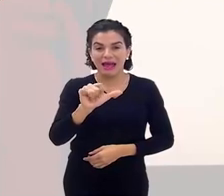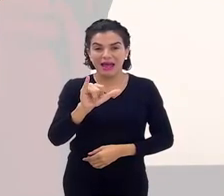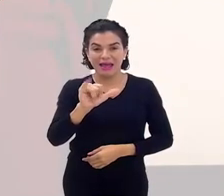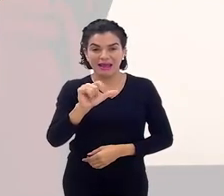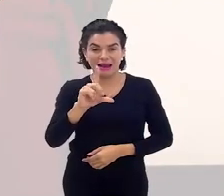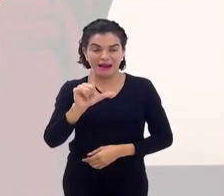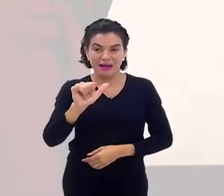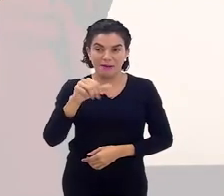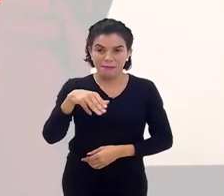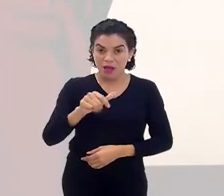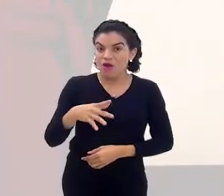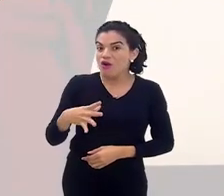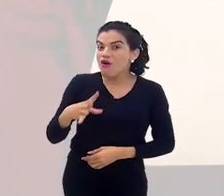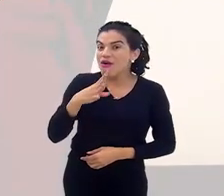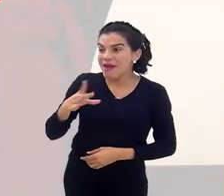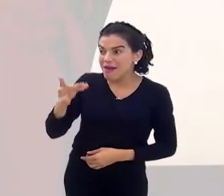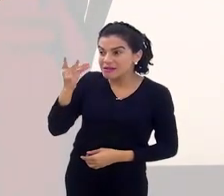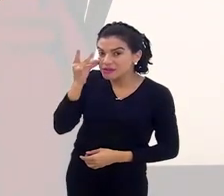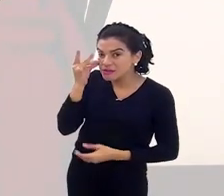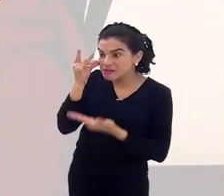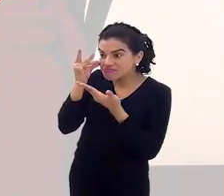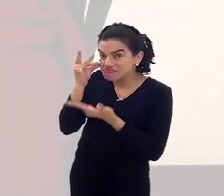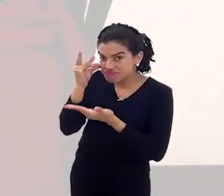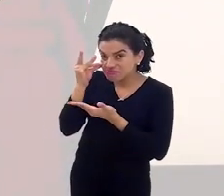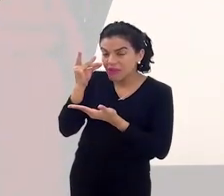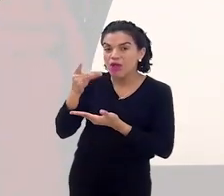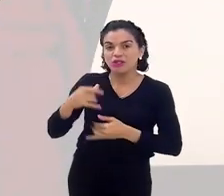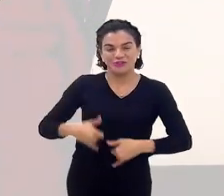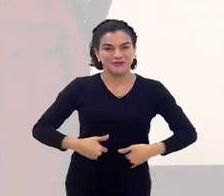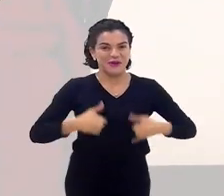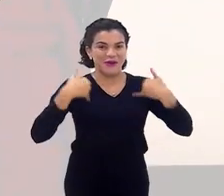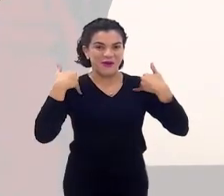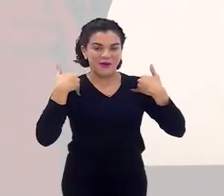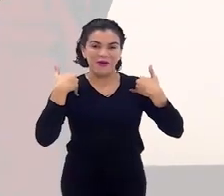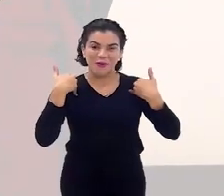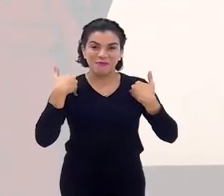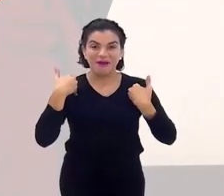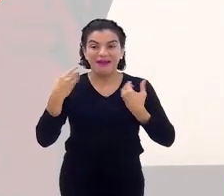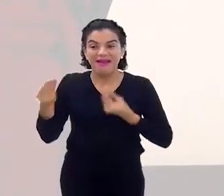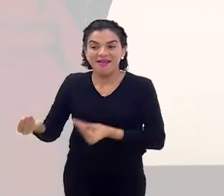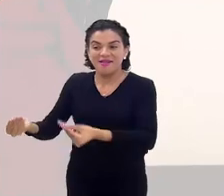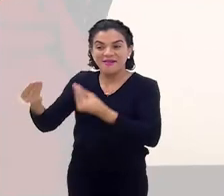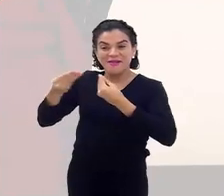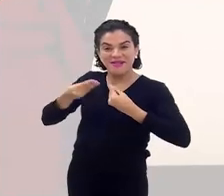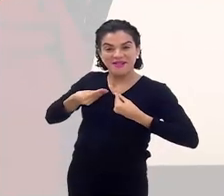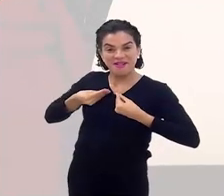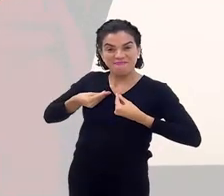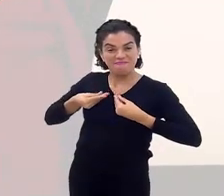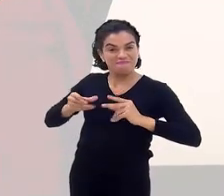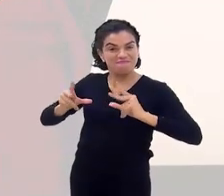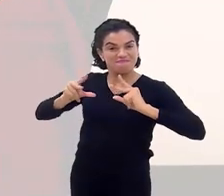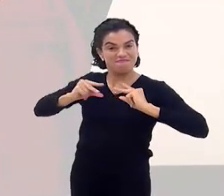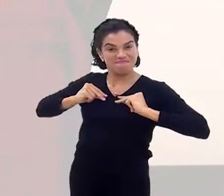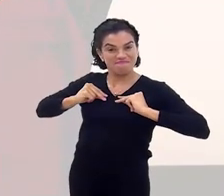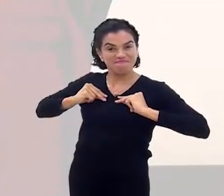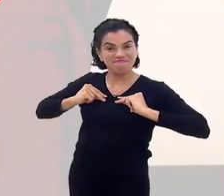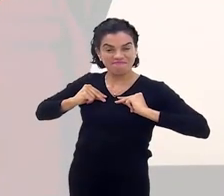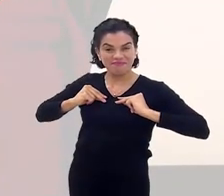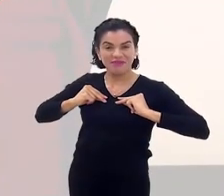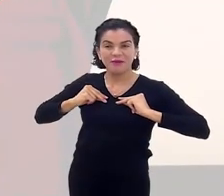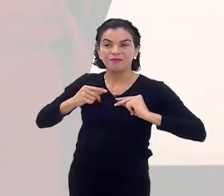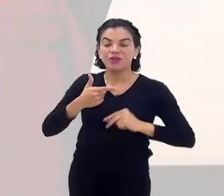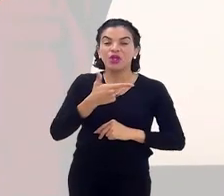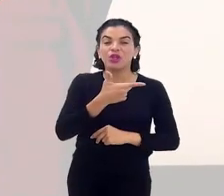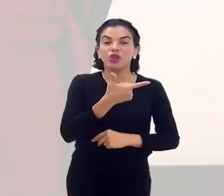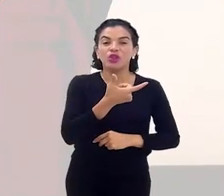A senhora já o conhece pessoalmente? É, eu tive a honra de receber os votos dele, não é? Ou? É. Em